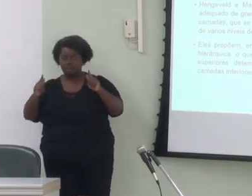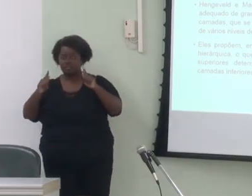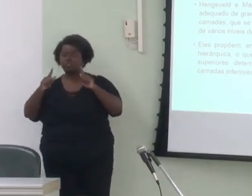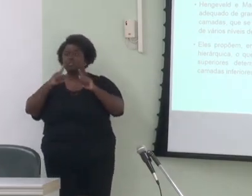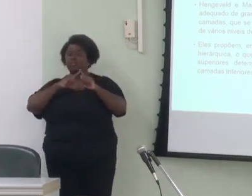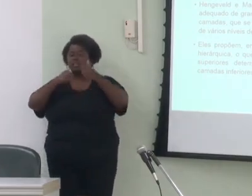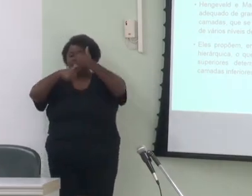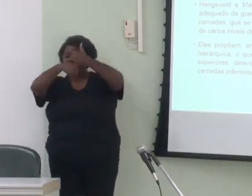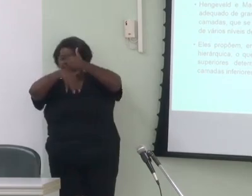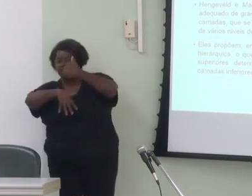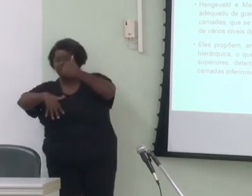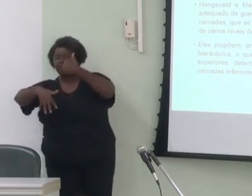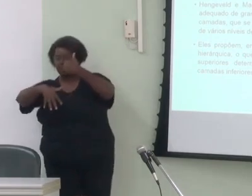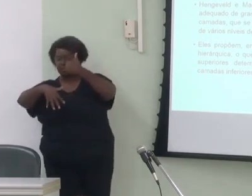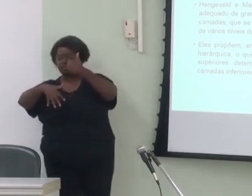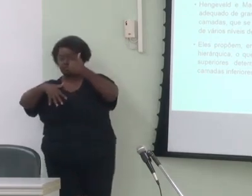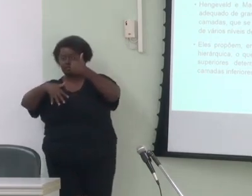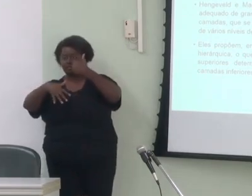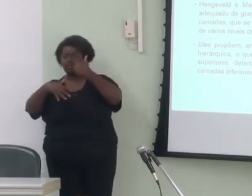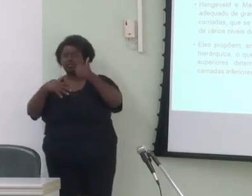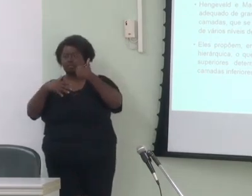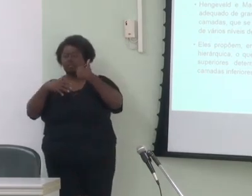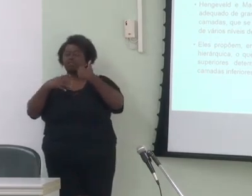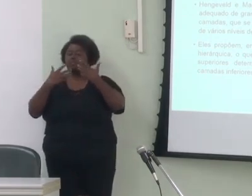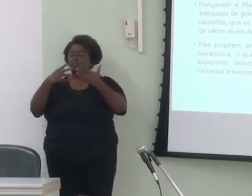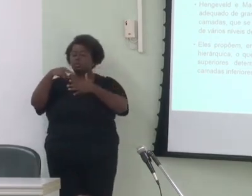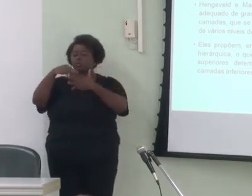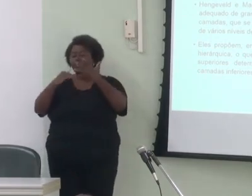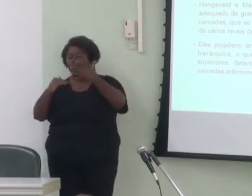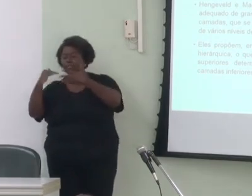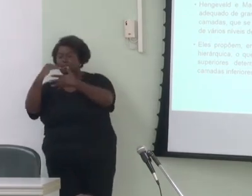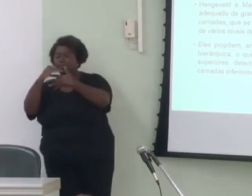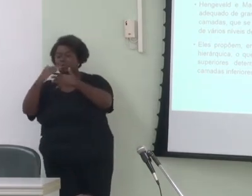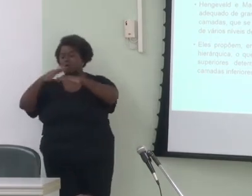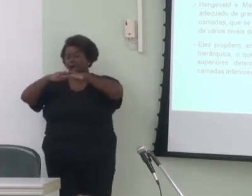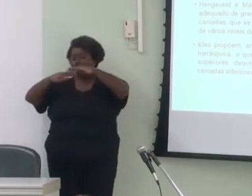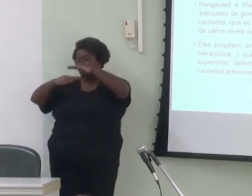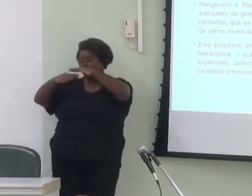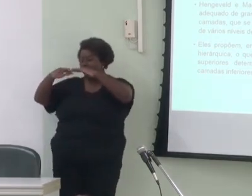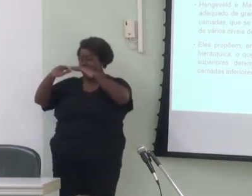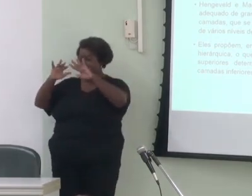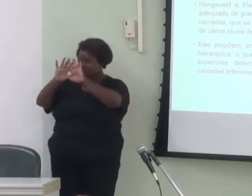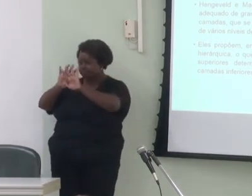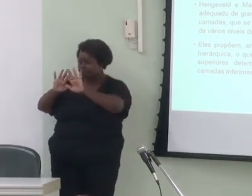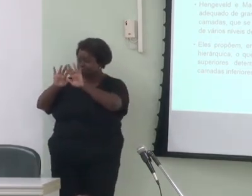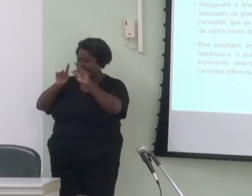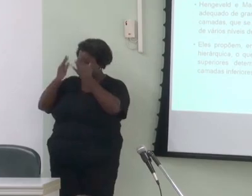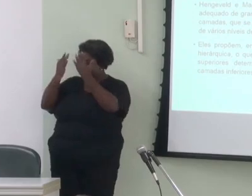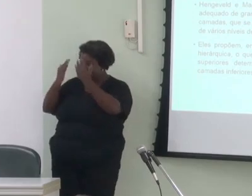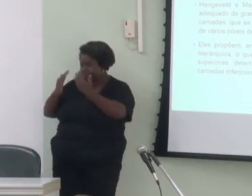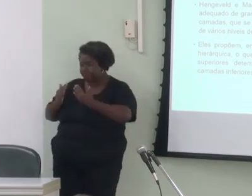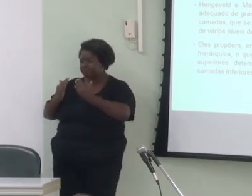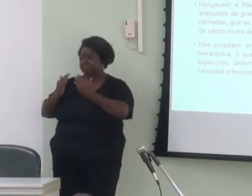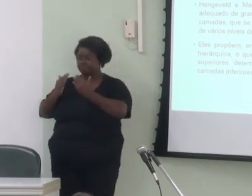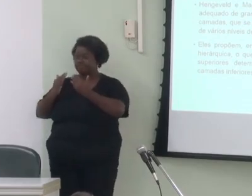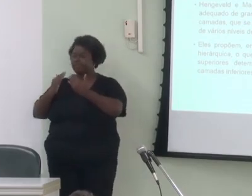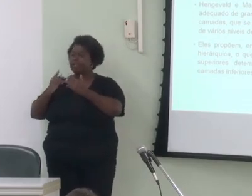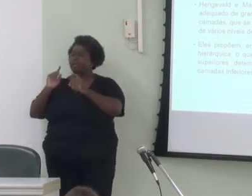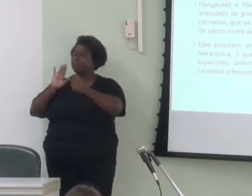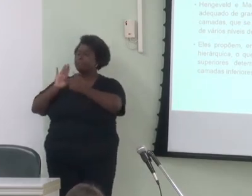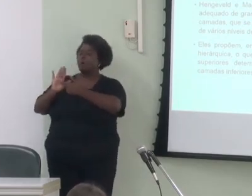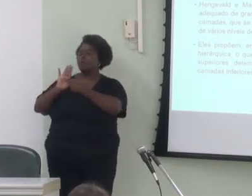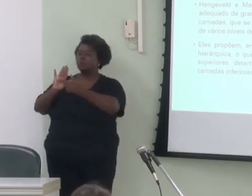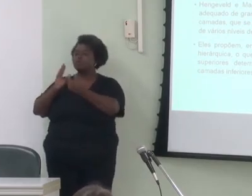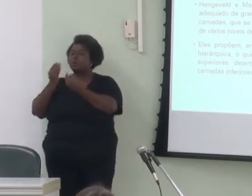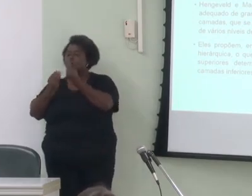definições dos níveis e nas camadas superiores determinam e restringem as possibilidades nos